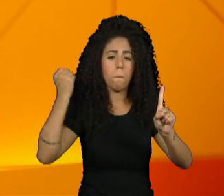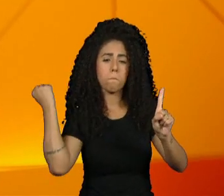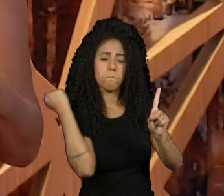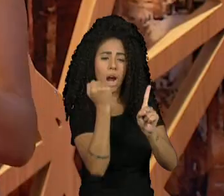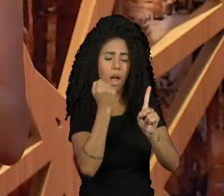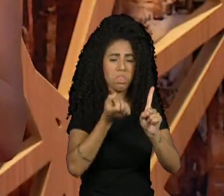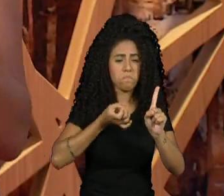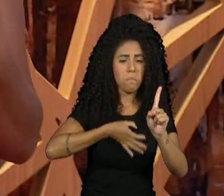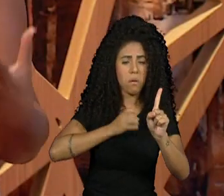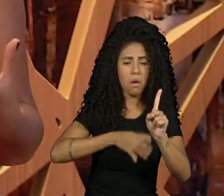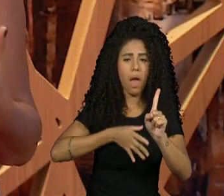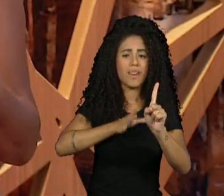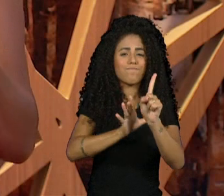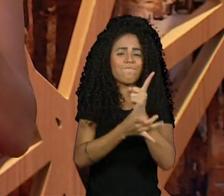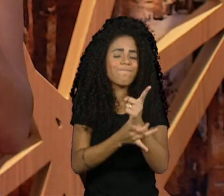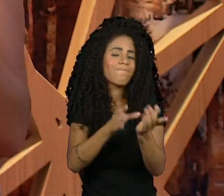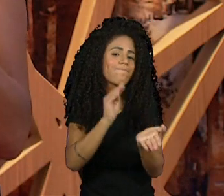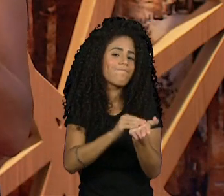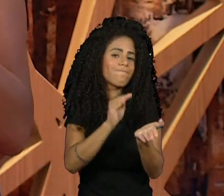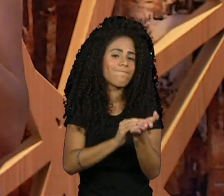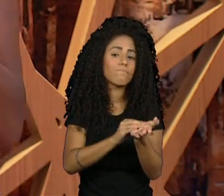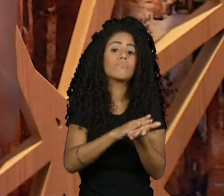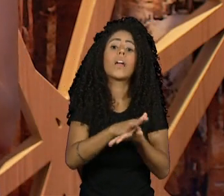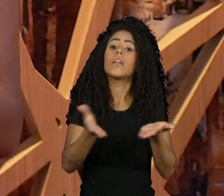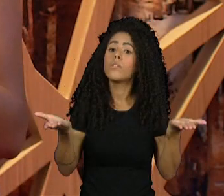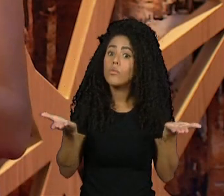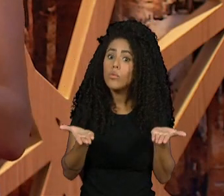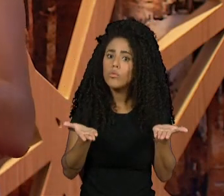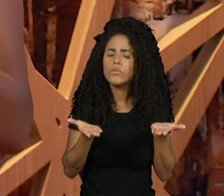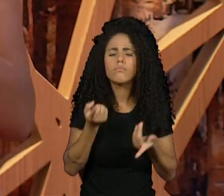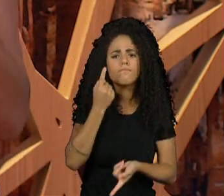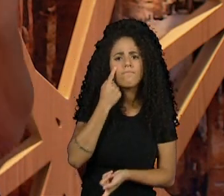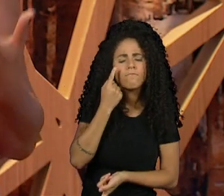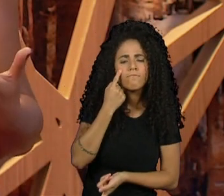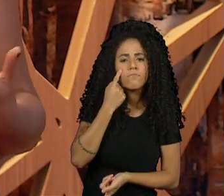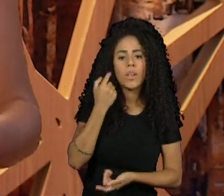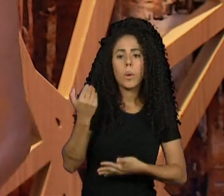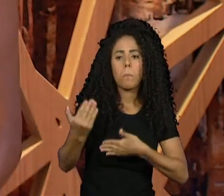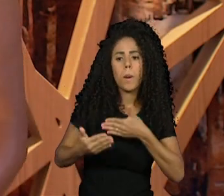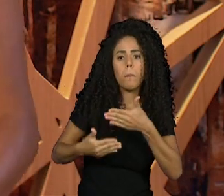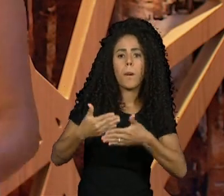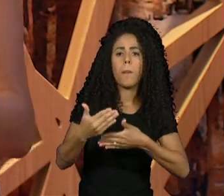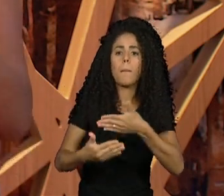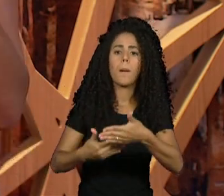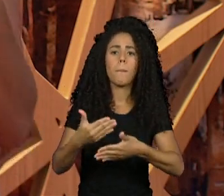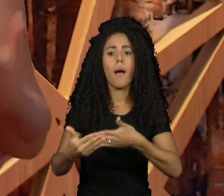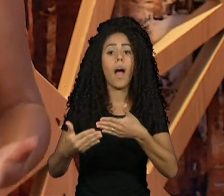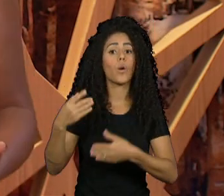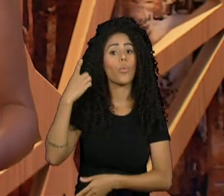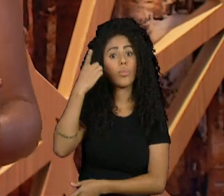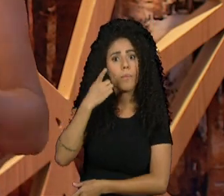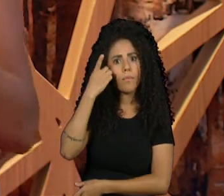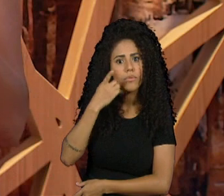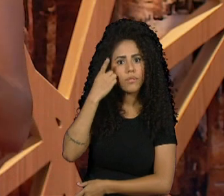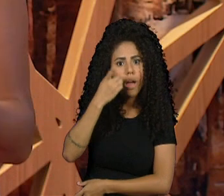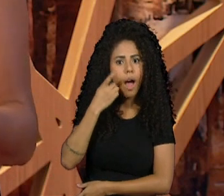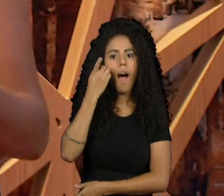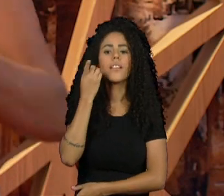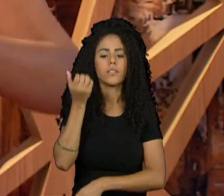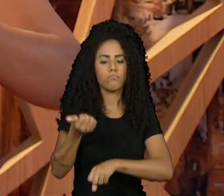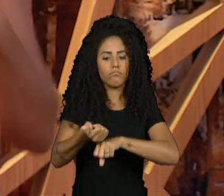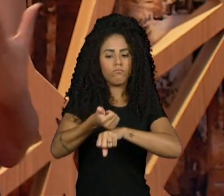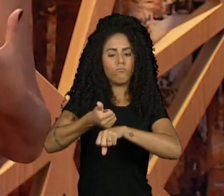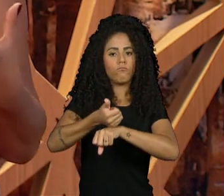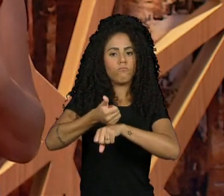medo, de insegurança. Então, quando a gente vê que deputadas travestis estão ocupando cadeiras lá dentro